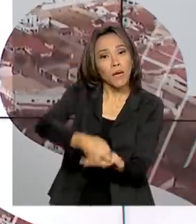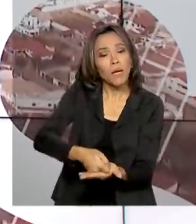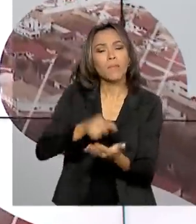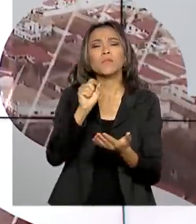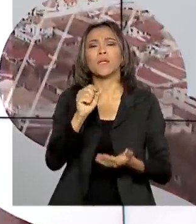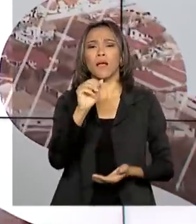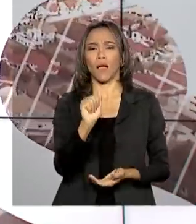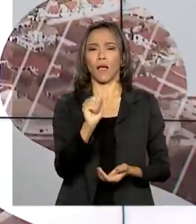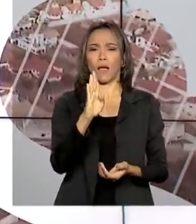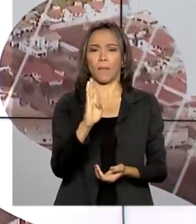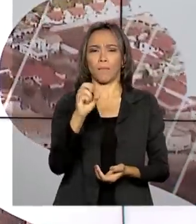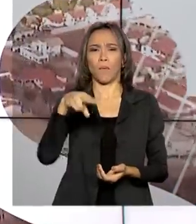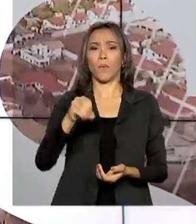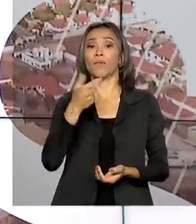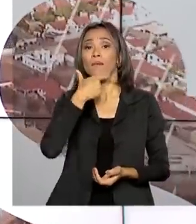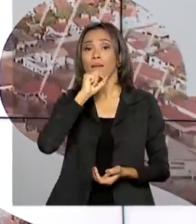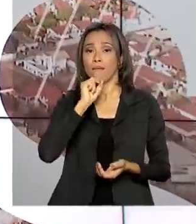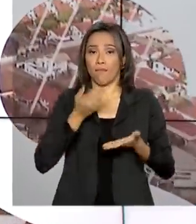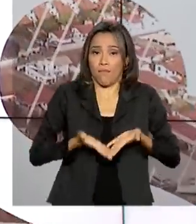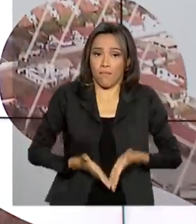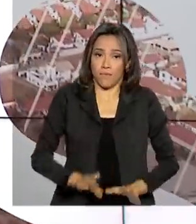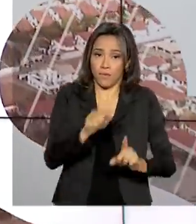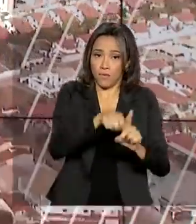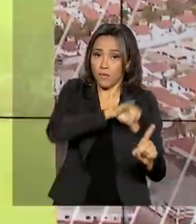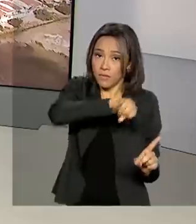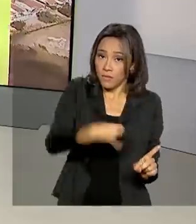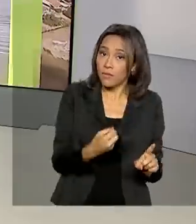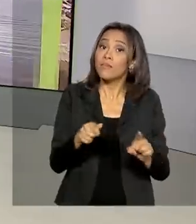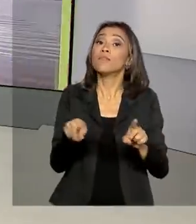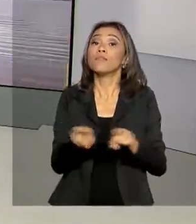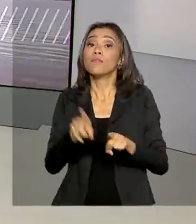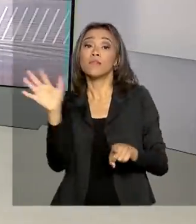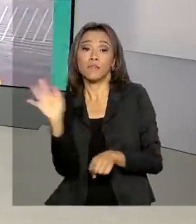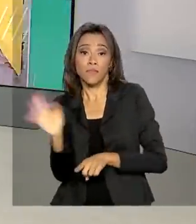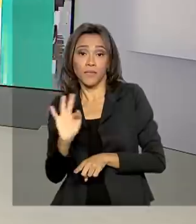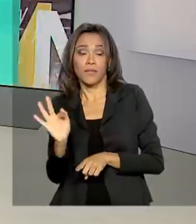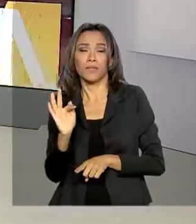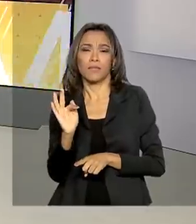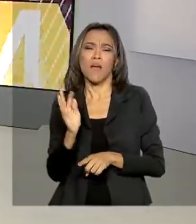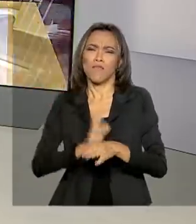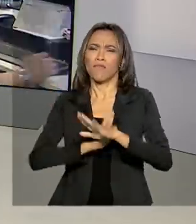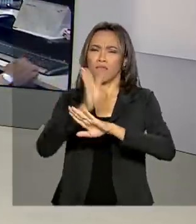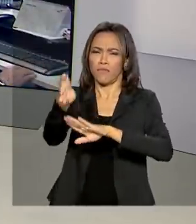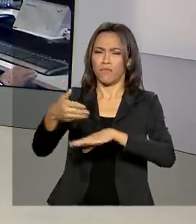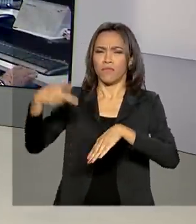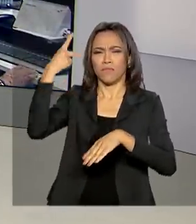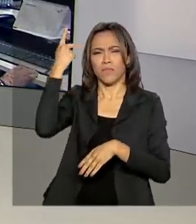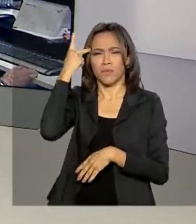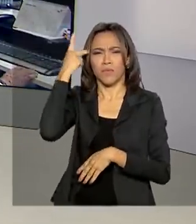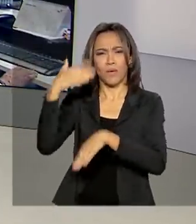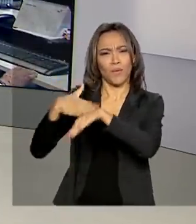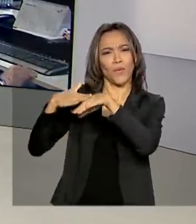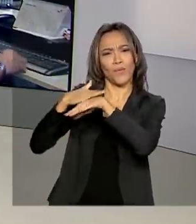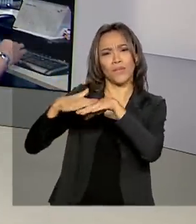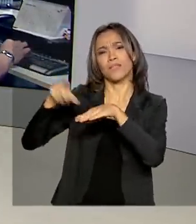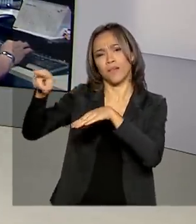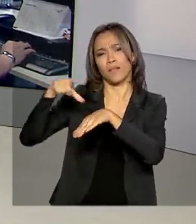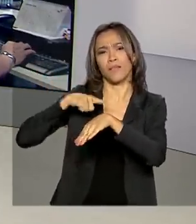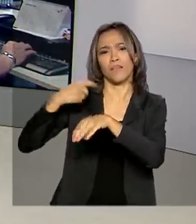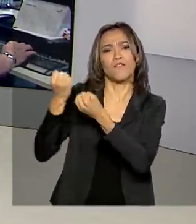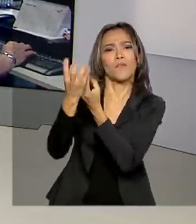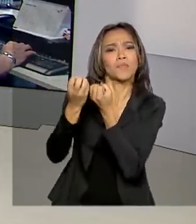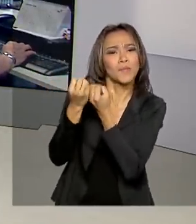trabalhadores nascidos em janeiro e fevereiro. Ao vivo de São Paulo, vamos conversar então com o repórter Dimas Soudi. Ele traz as